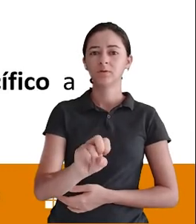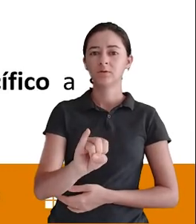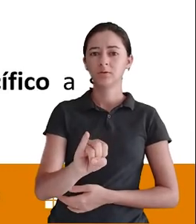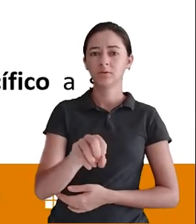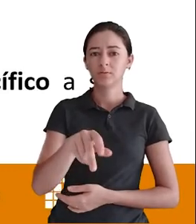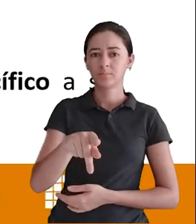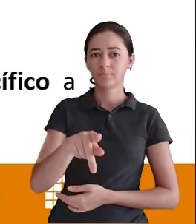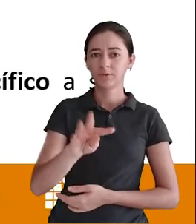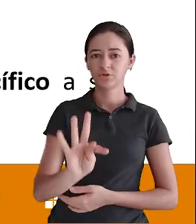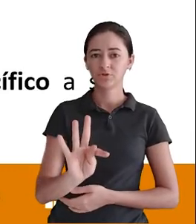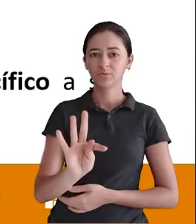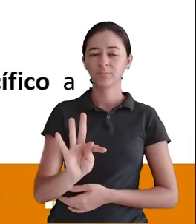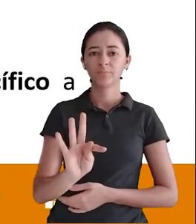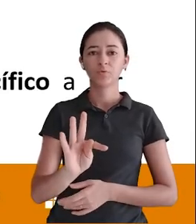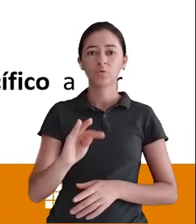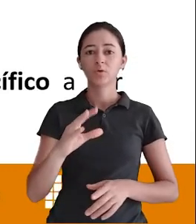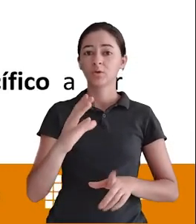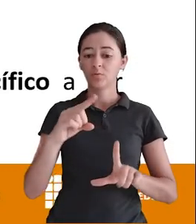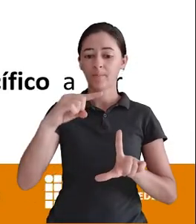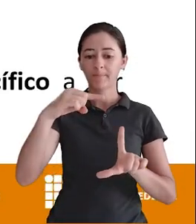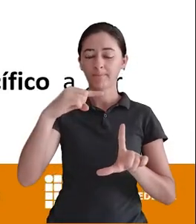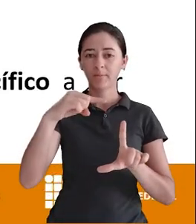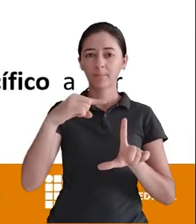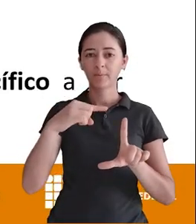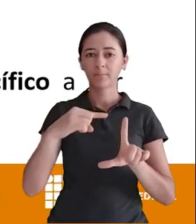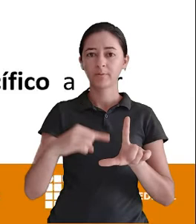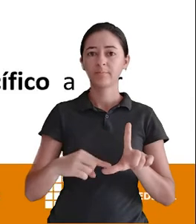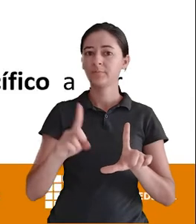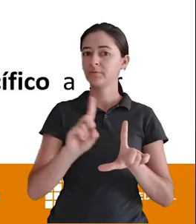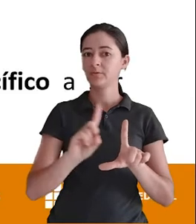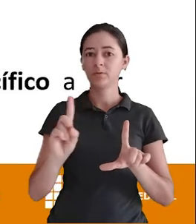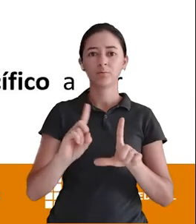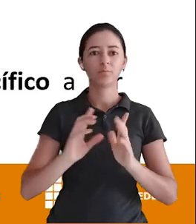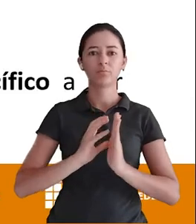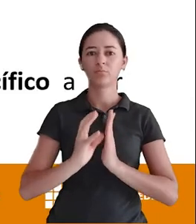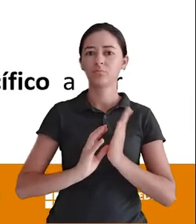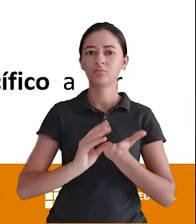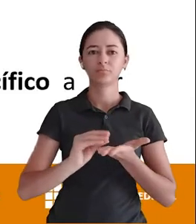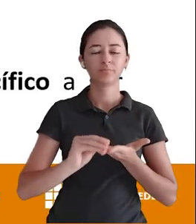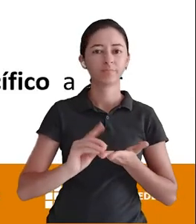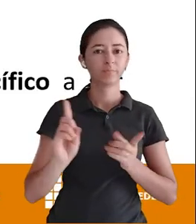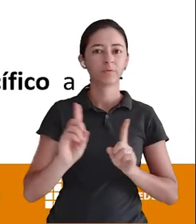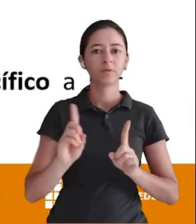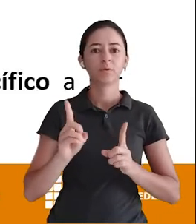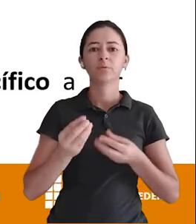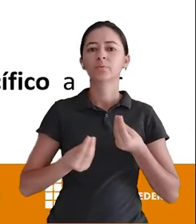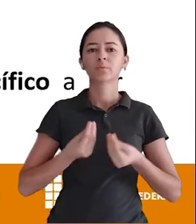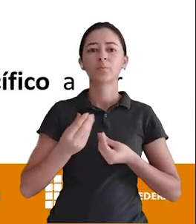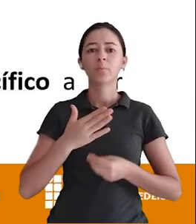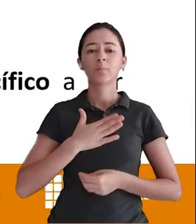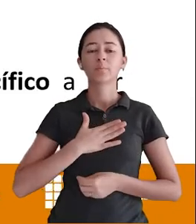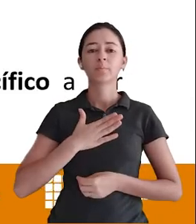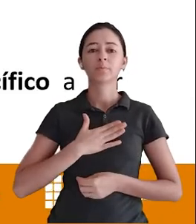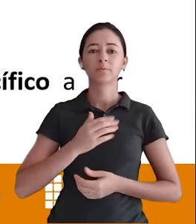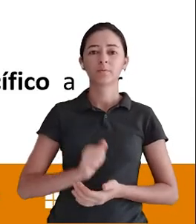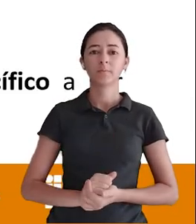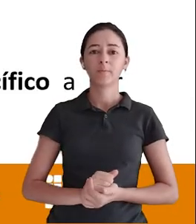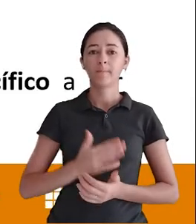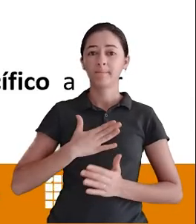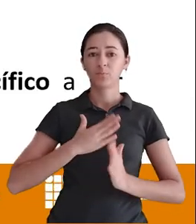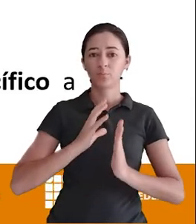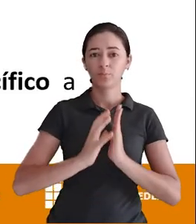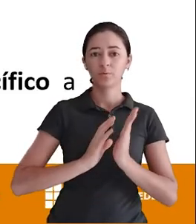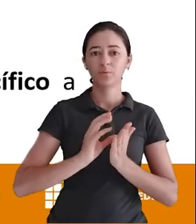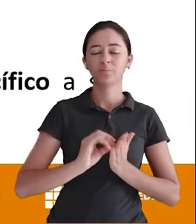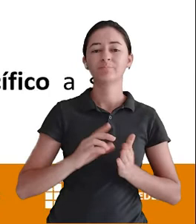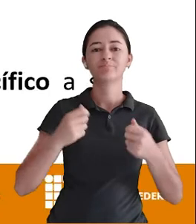código não é Não é o banco de dados Certo? Eu só tenho o código quando eu executo Eu só tenho o banco de dados